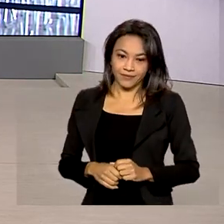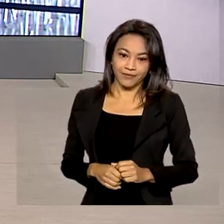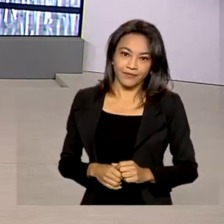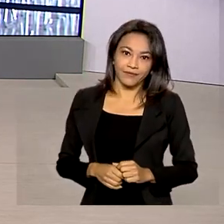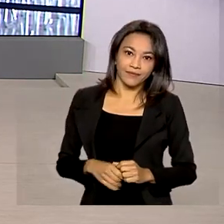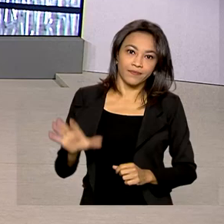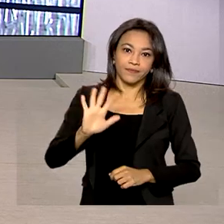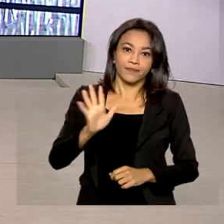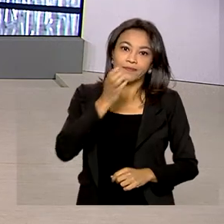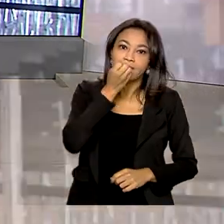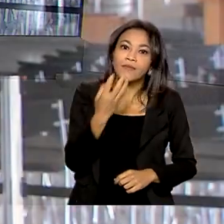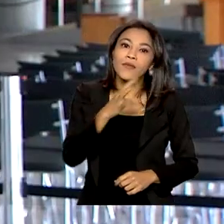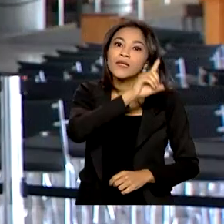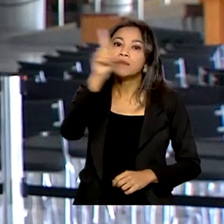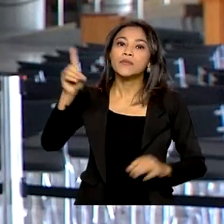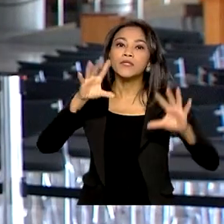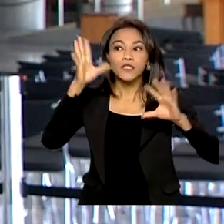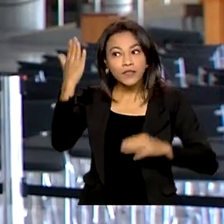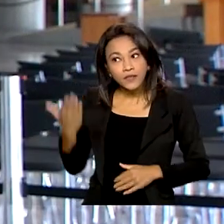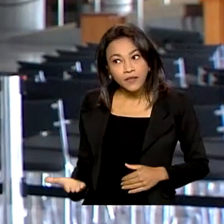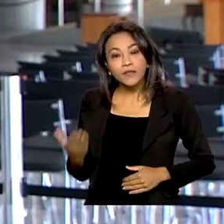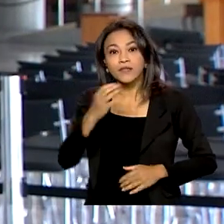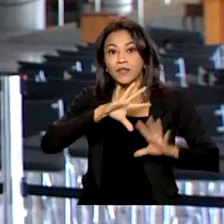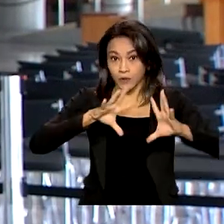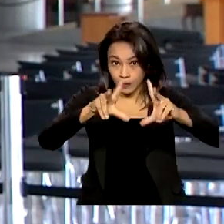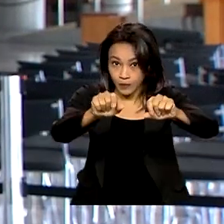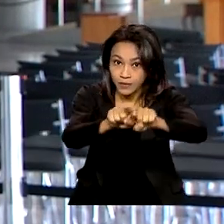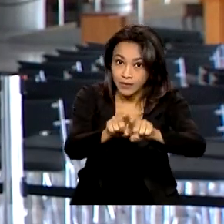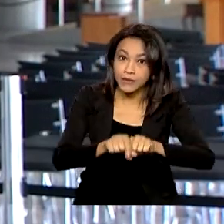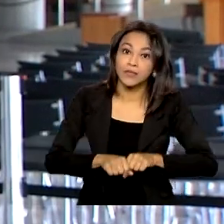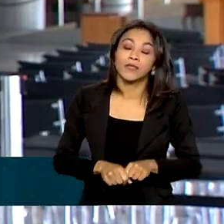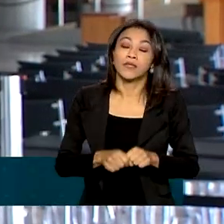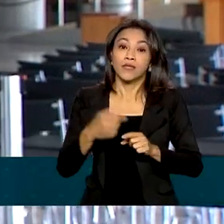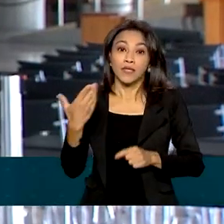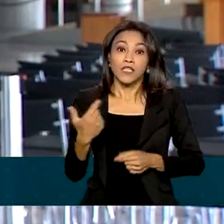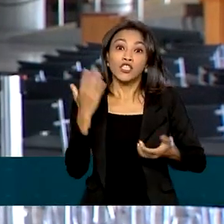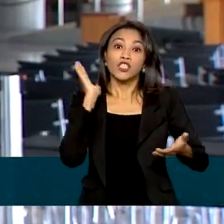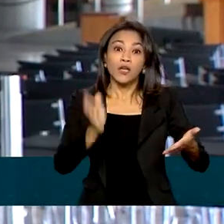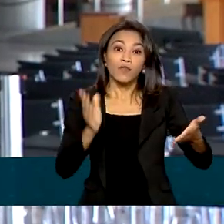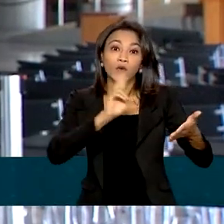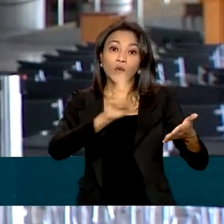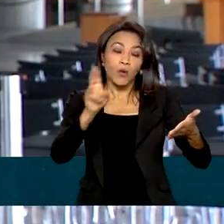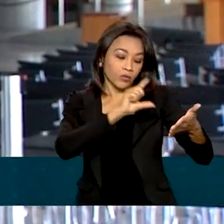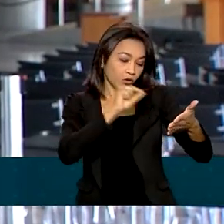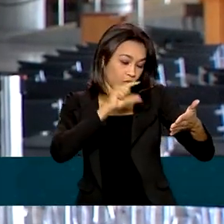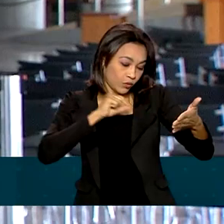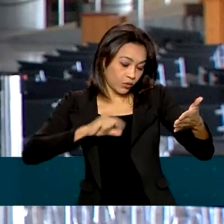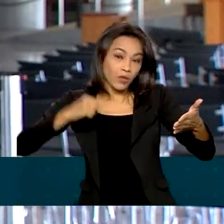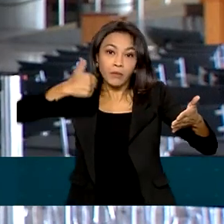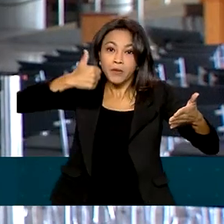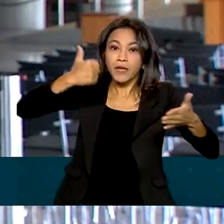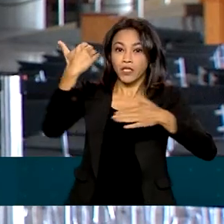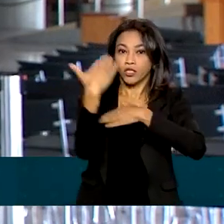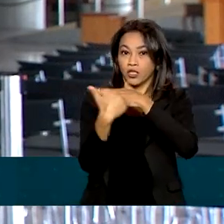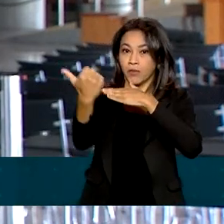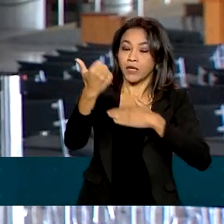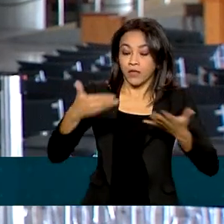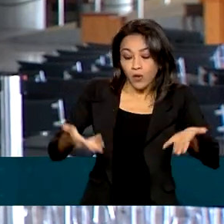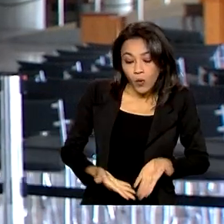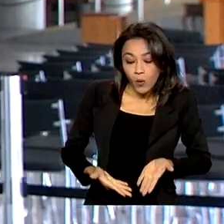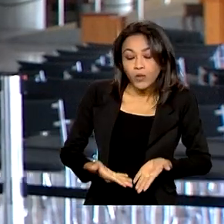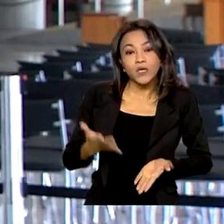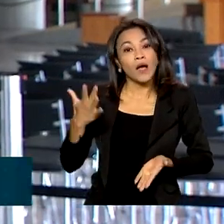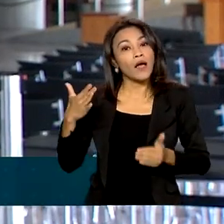Bom dia, Renata, bom dia a todos, né? Isso mesmo, né? Os selecionados aí nesta primeira chamada têm hoje e amanhã para